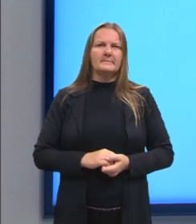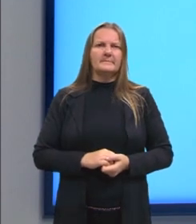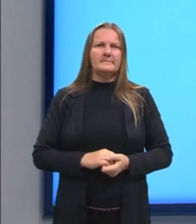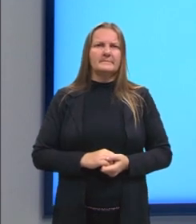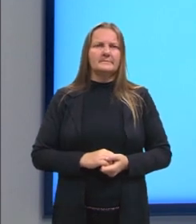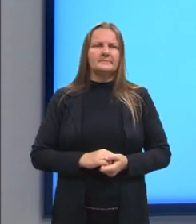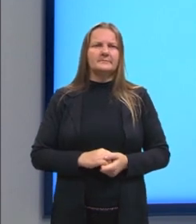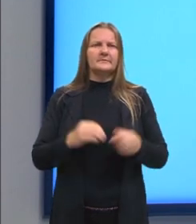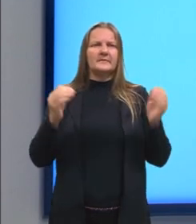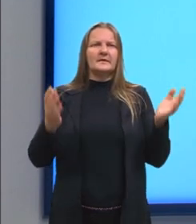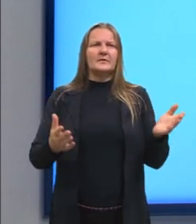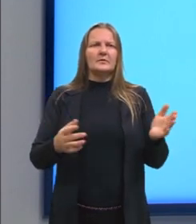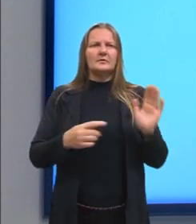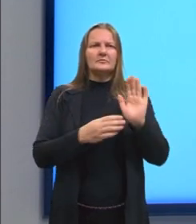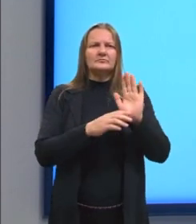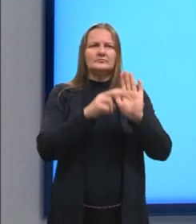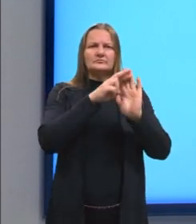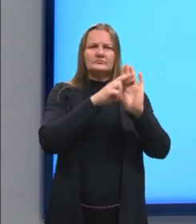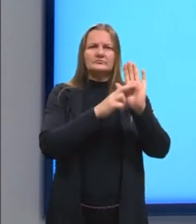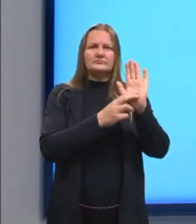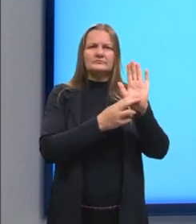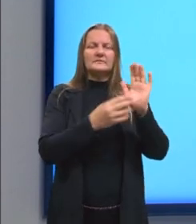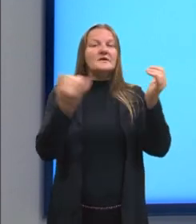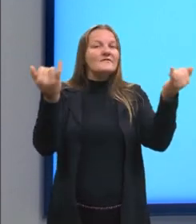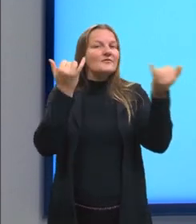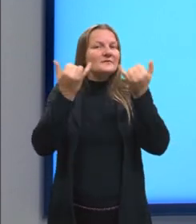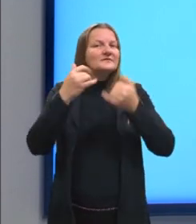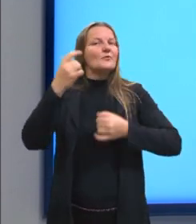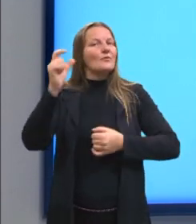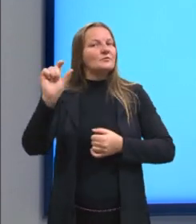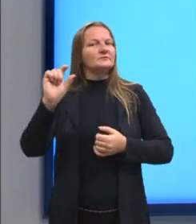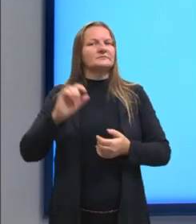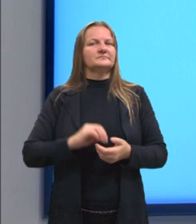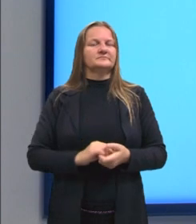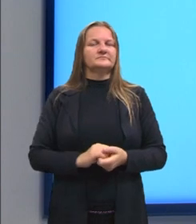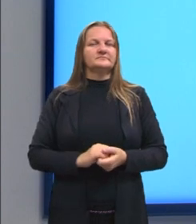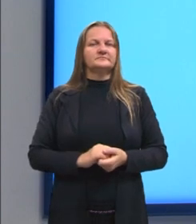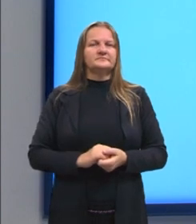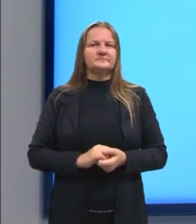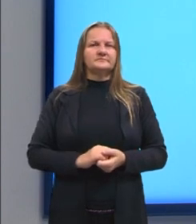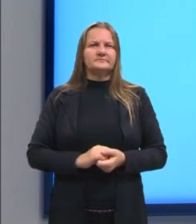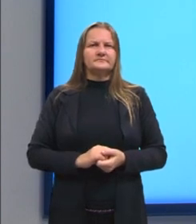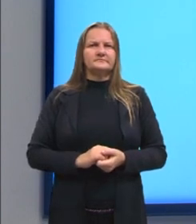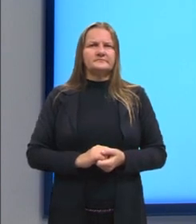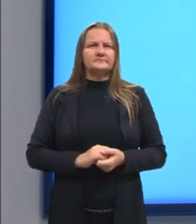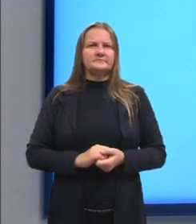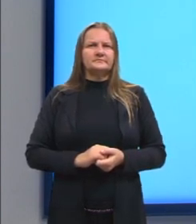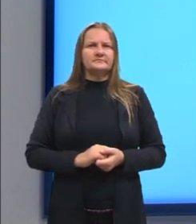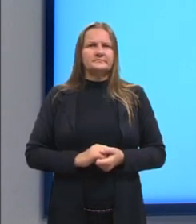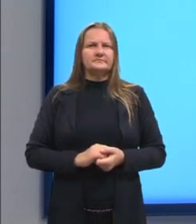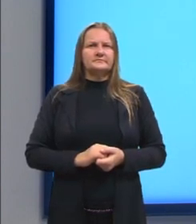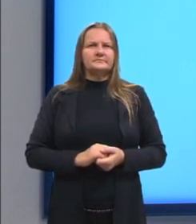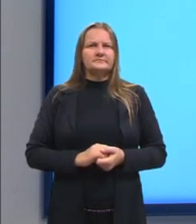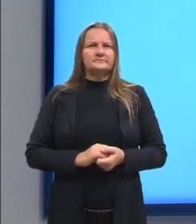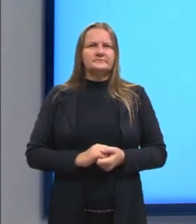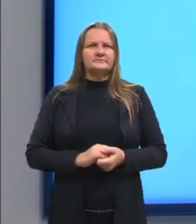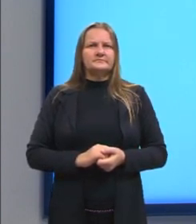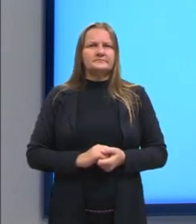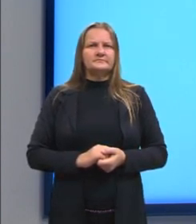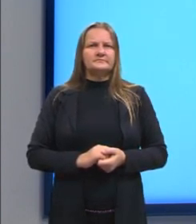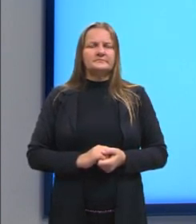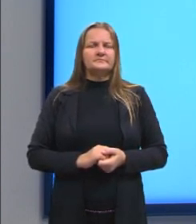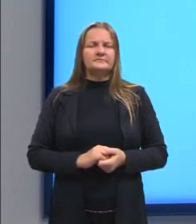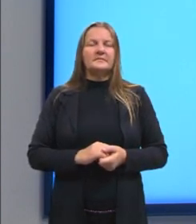Agora, seguinte, temos a informação que traz que a concentração alcoólica superior